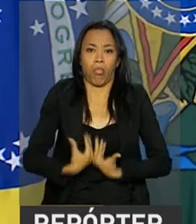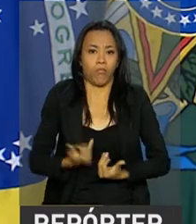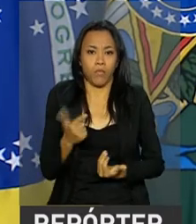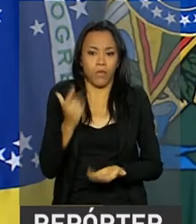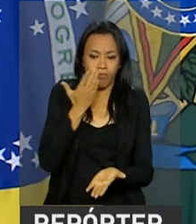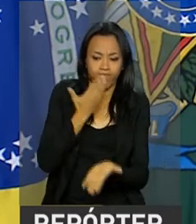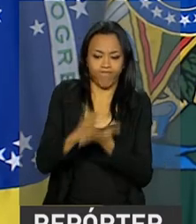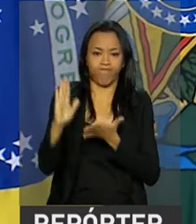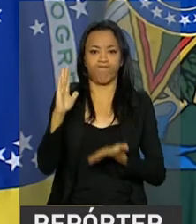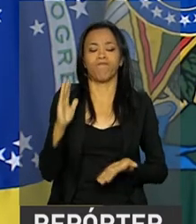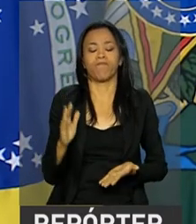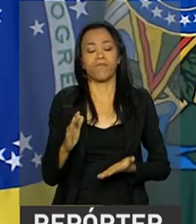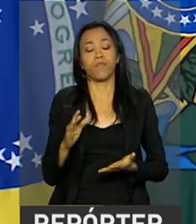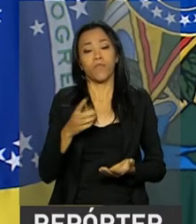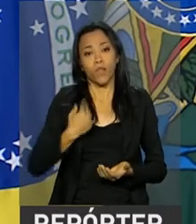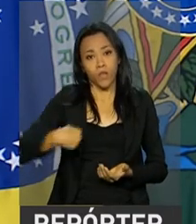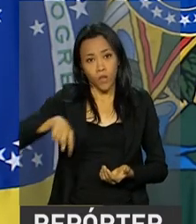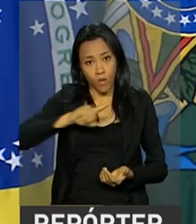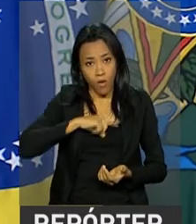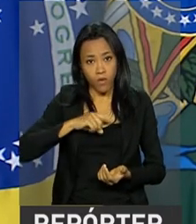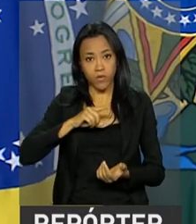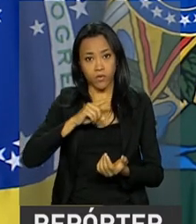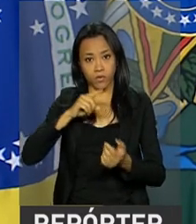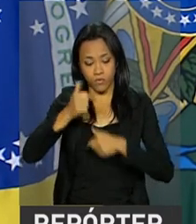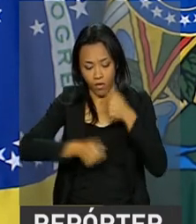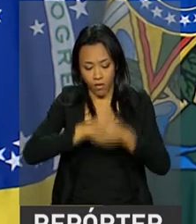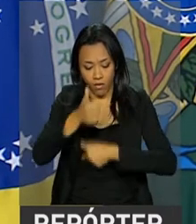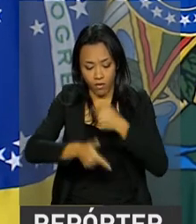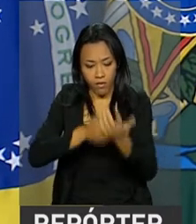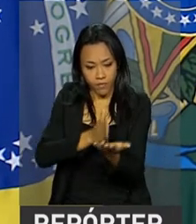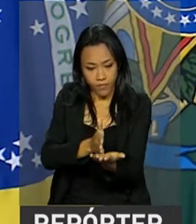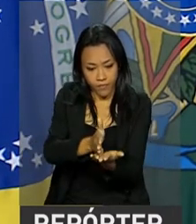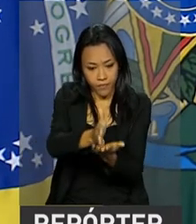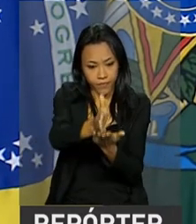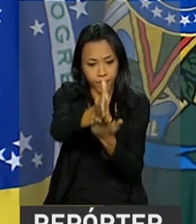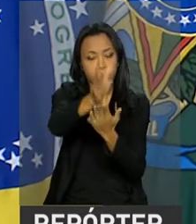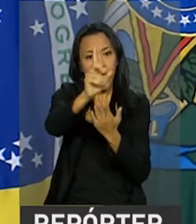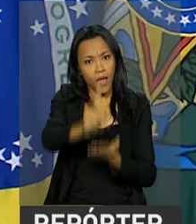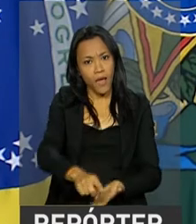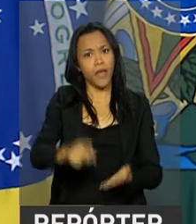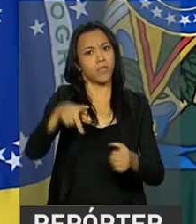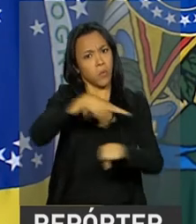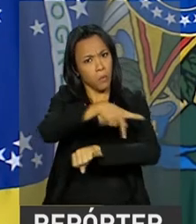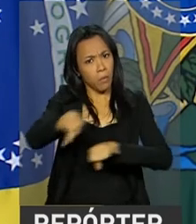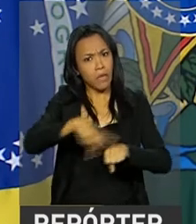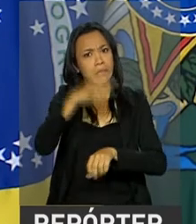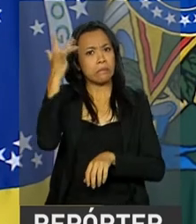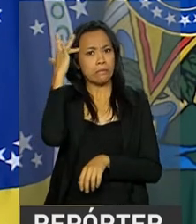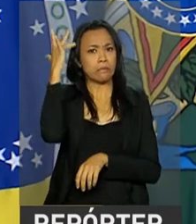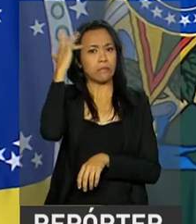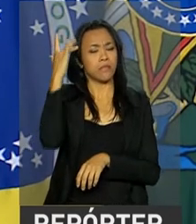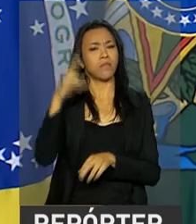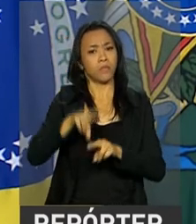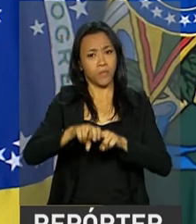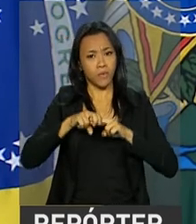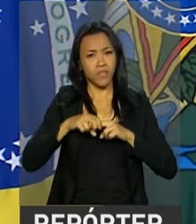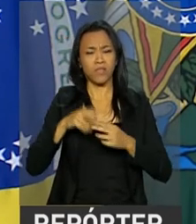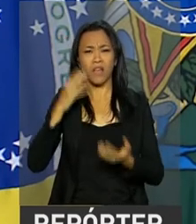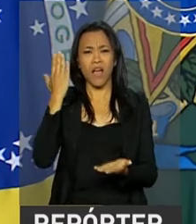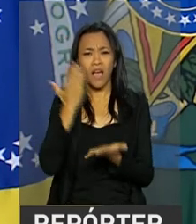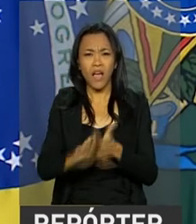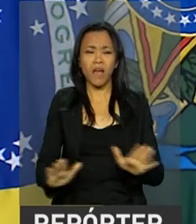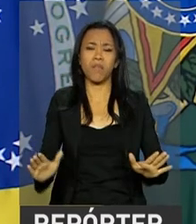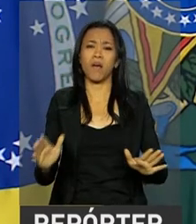destino inexorável é ser um grande país. Portanto, é preciso acabar com os